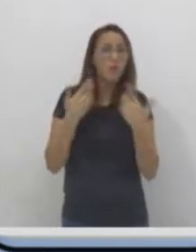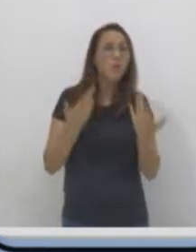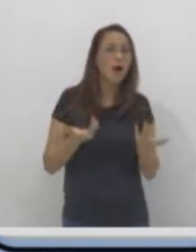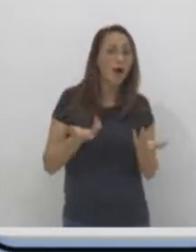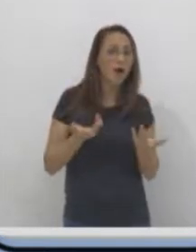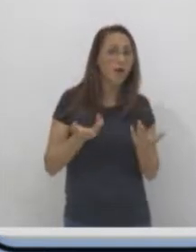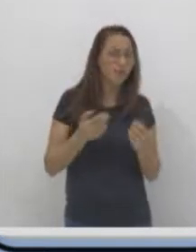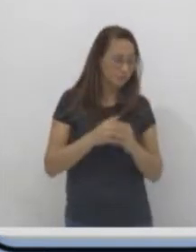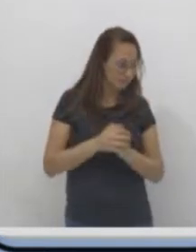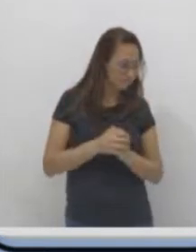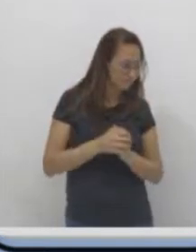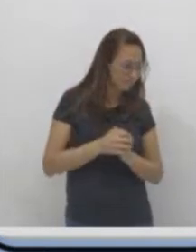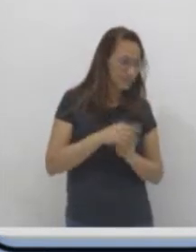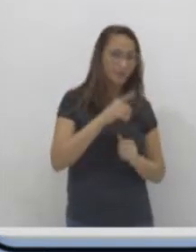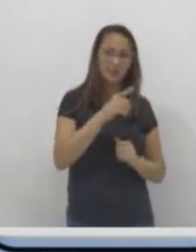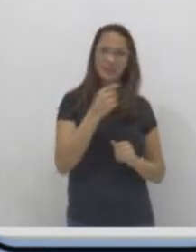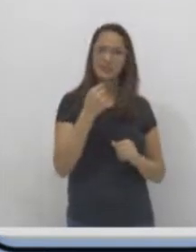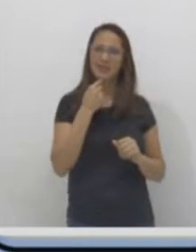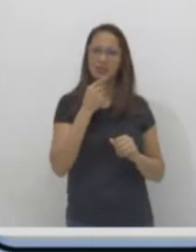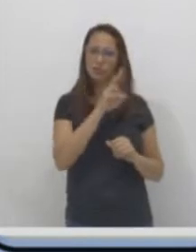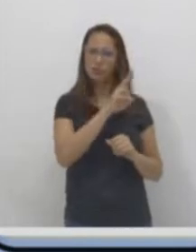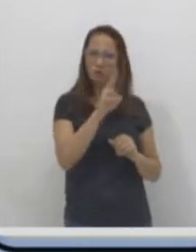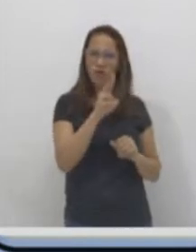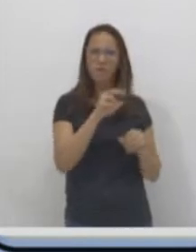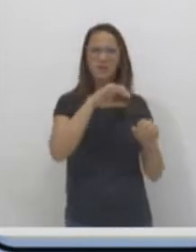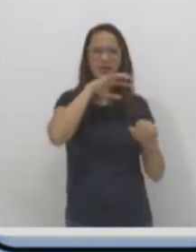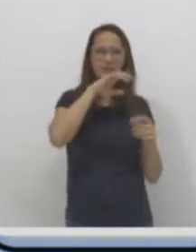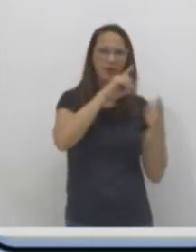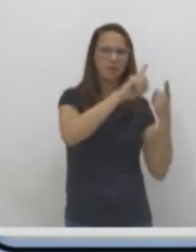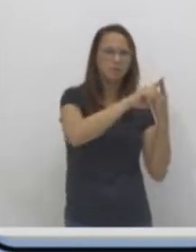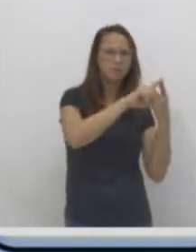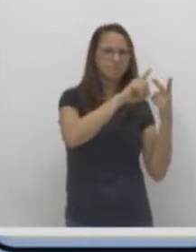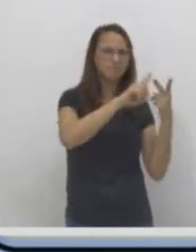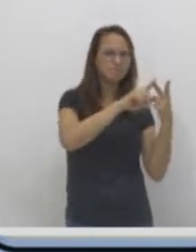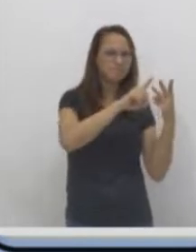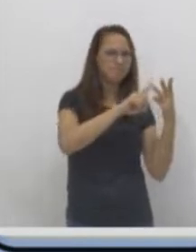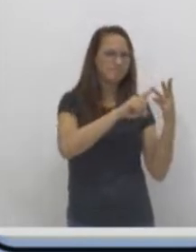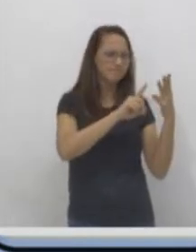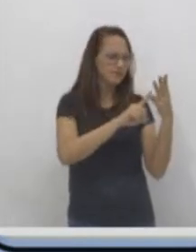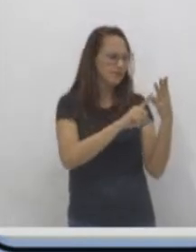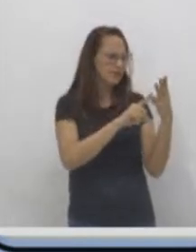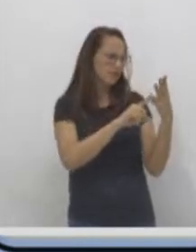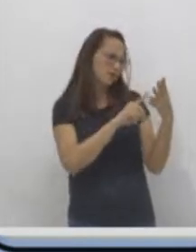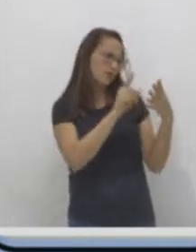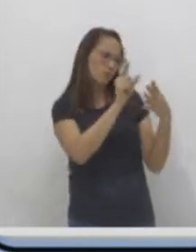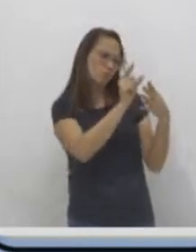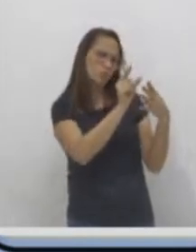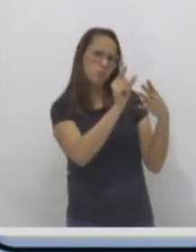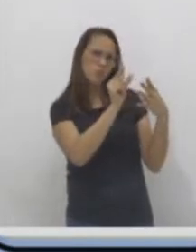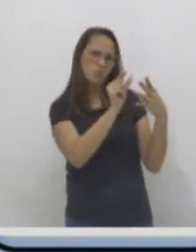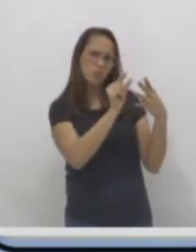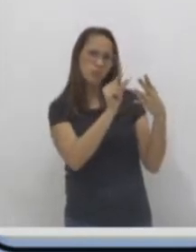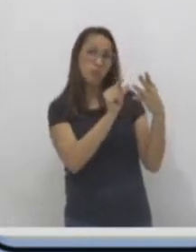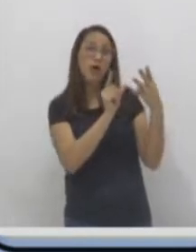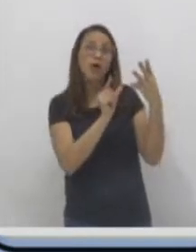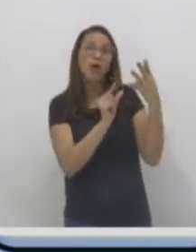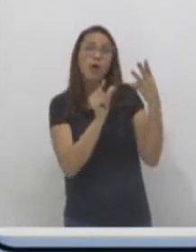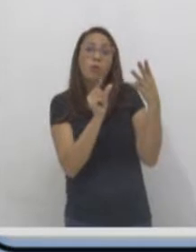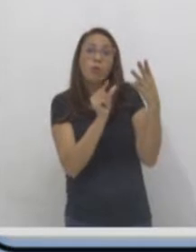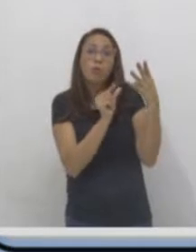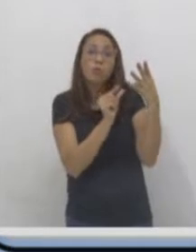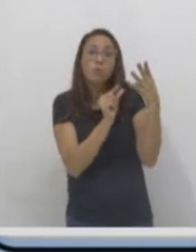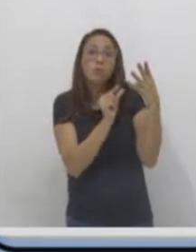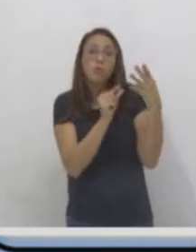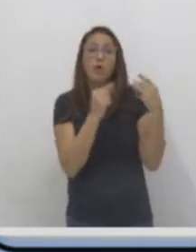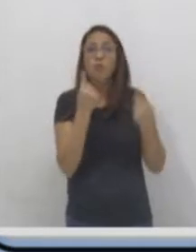Então, você vai contar as letrinhas dos animais. Ver quem é que tem menor número de letras. Pode ser que seja um